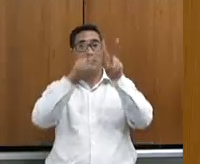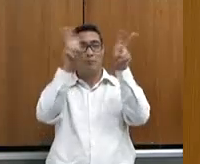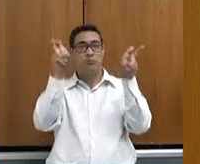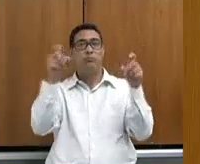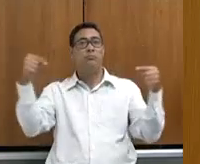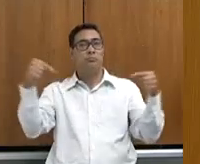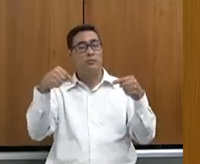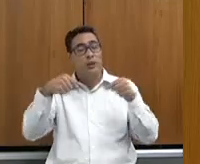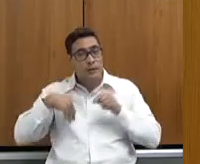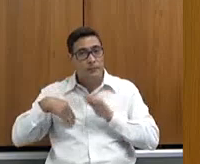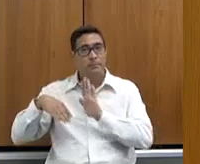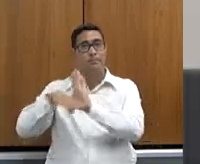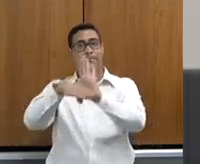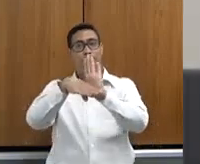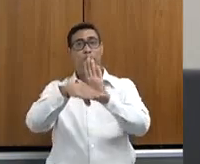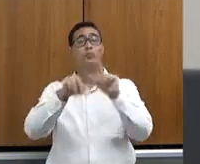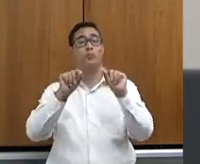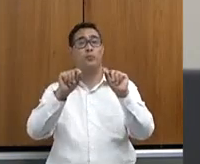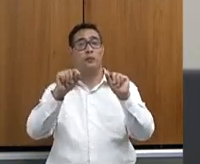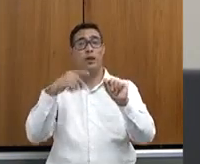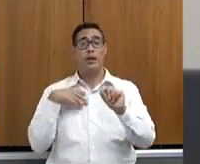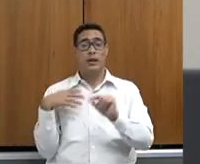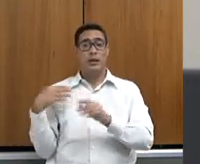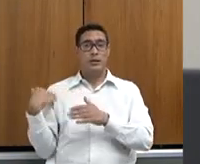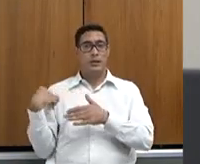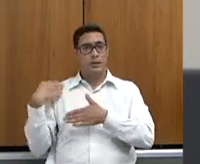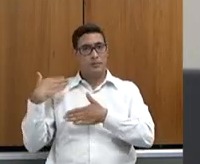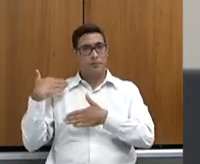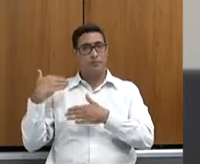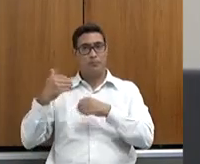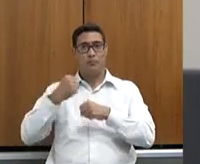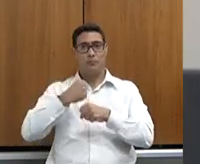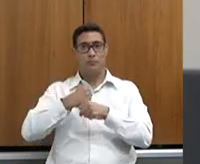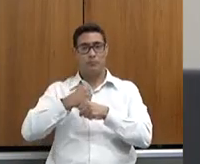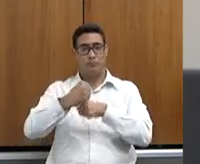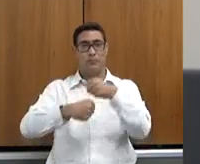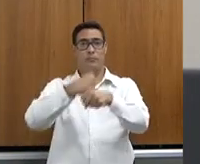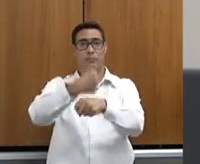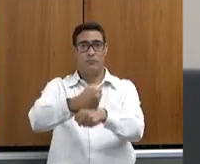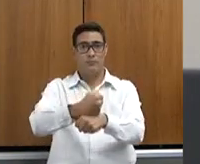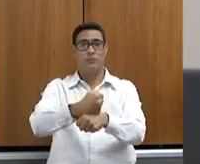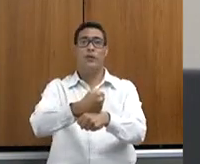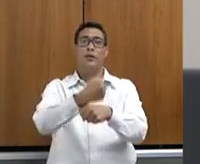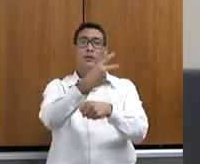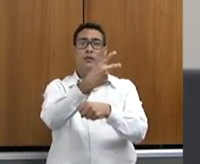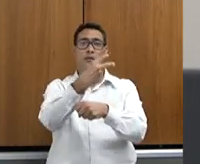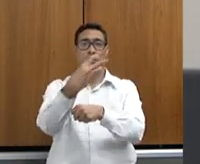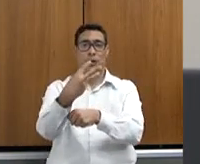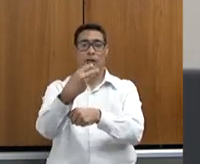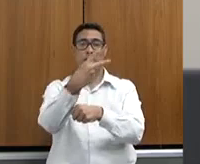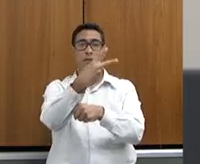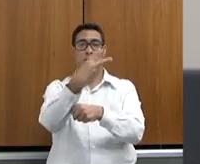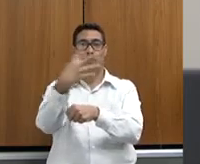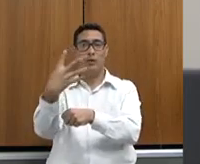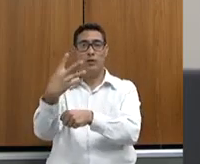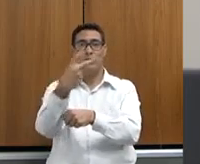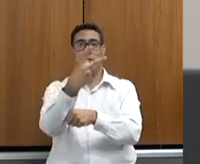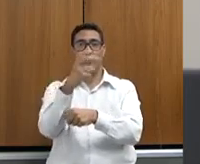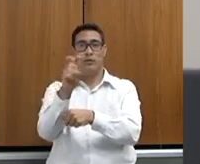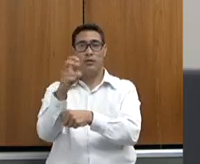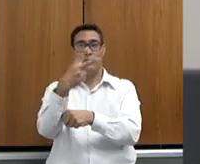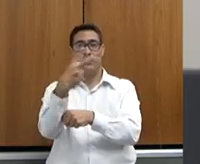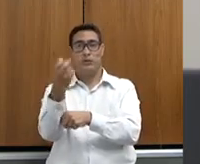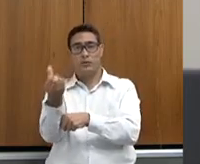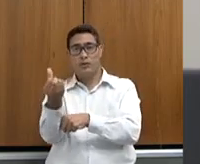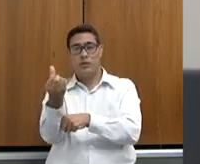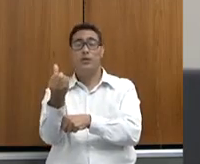reforçar, para que nesse próximo 2023, 2024, 2025, 2026, a gente olhe